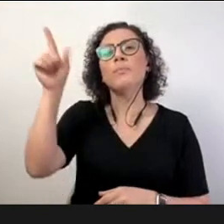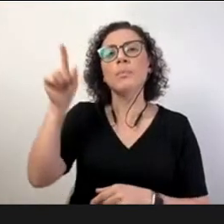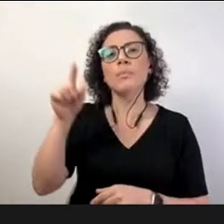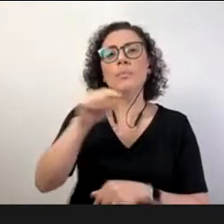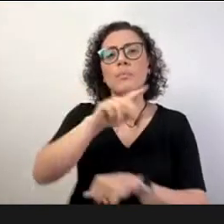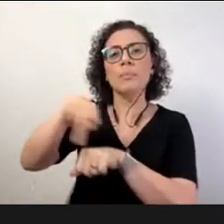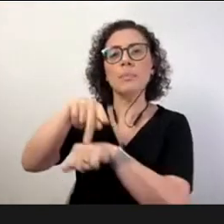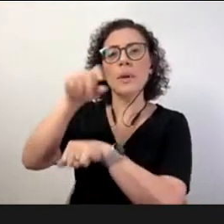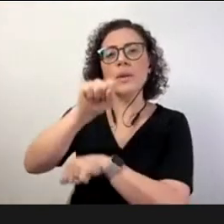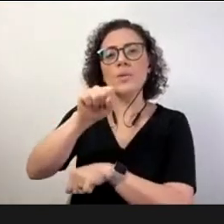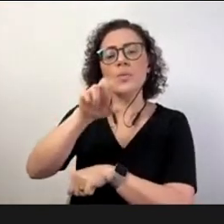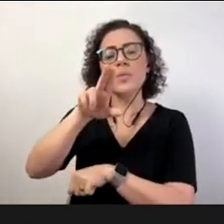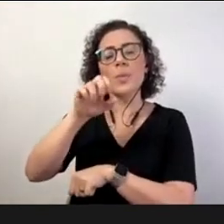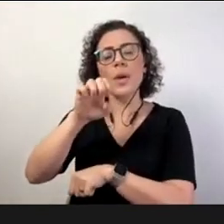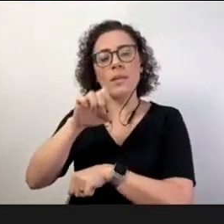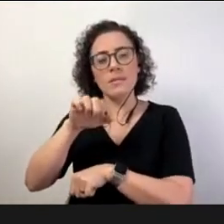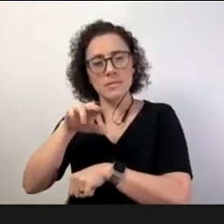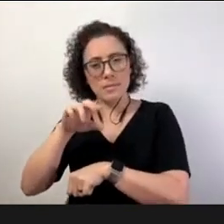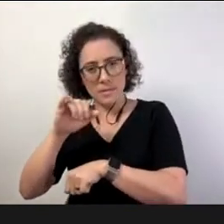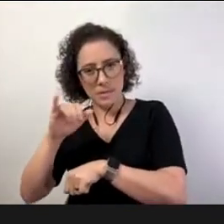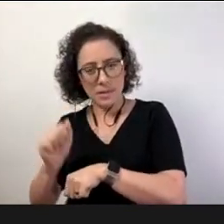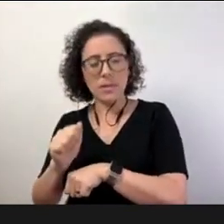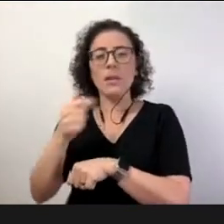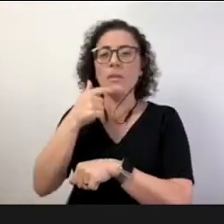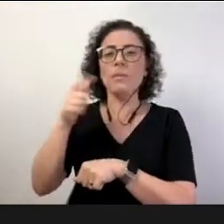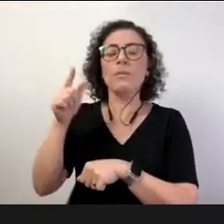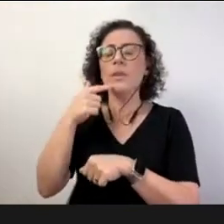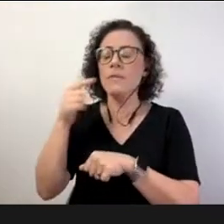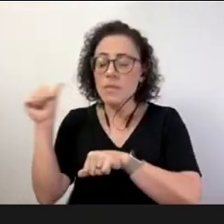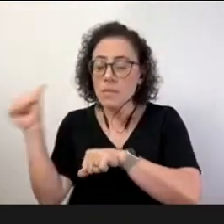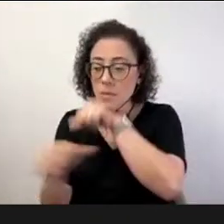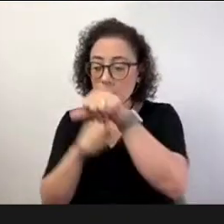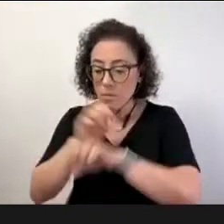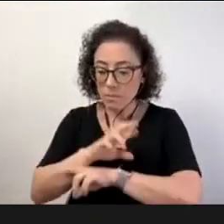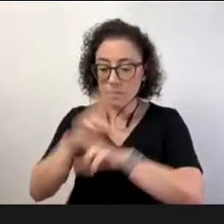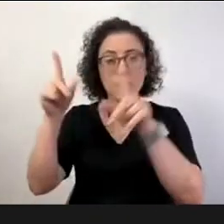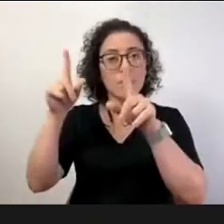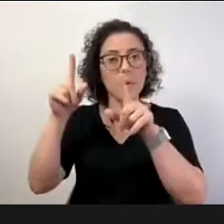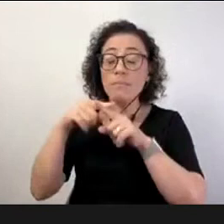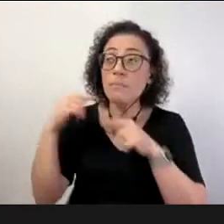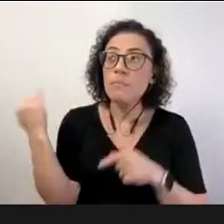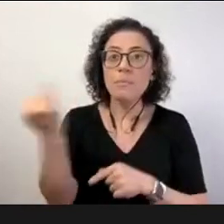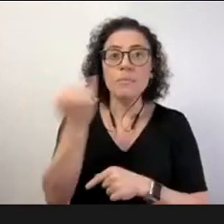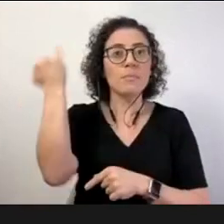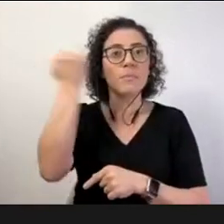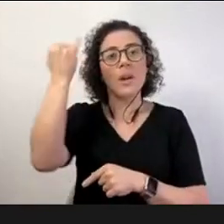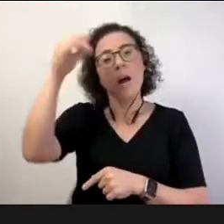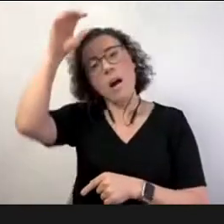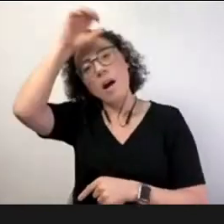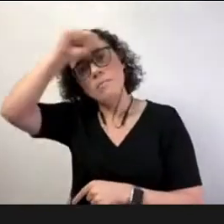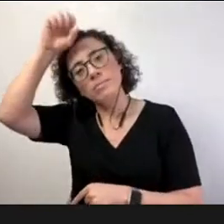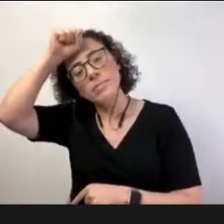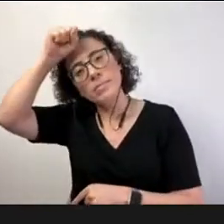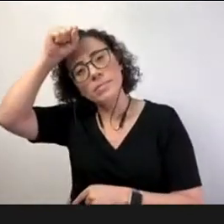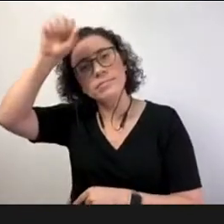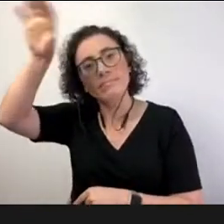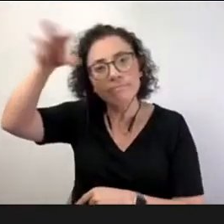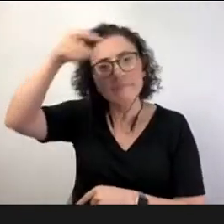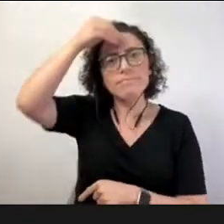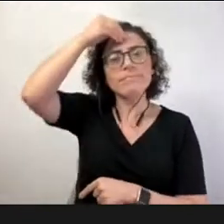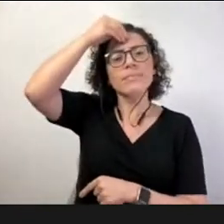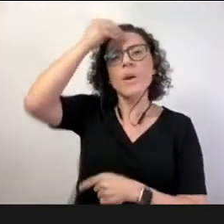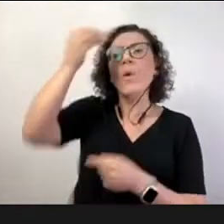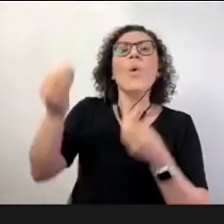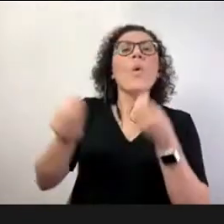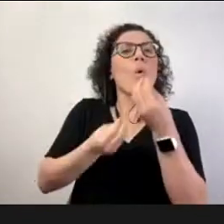a mudança de paradigma é a essência da aprendizagem isto é o que nos interessa na aprendizagem era o que eu